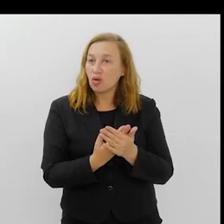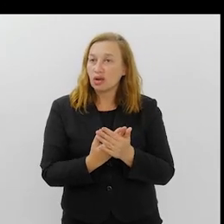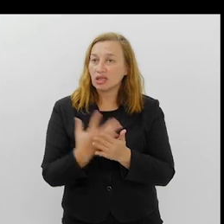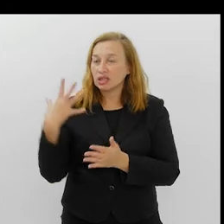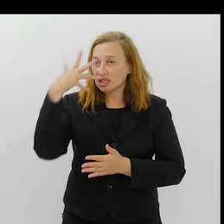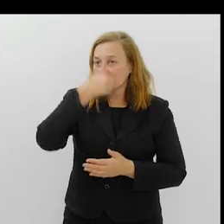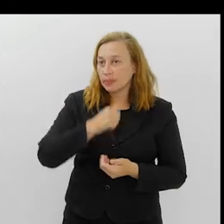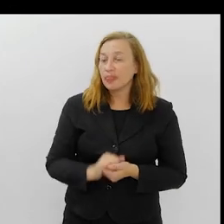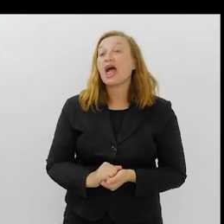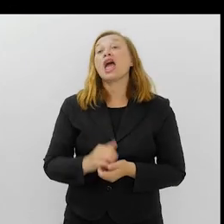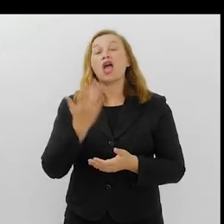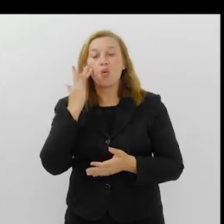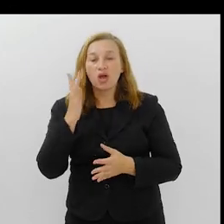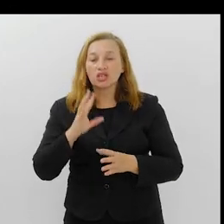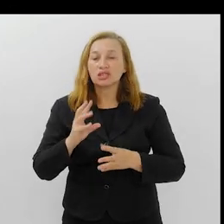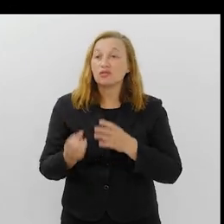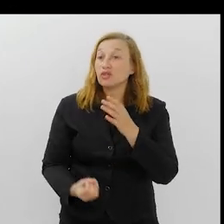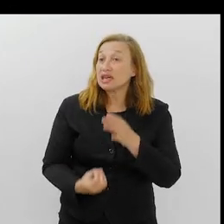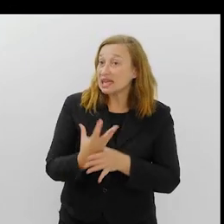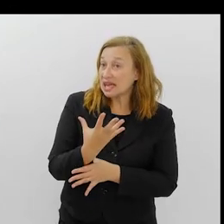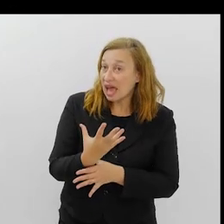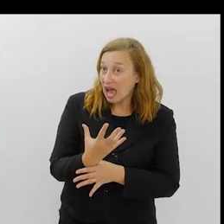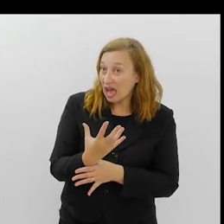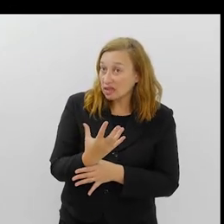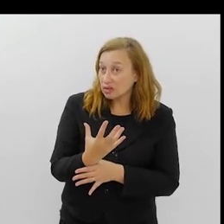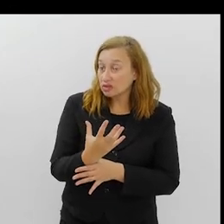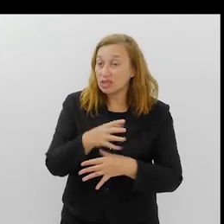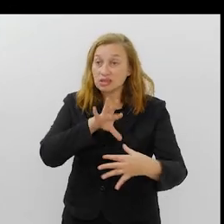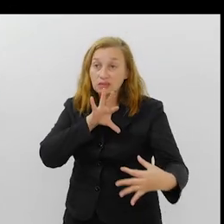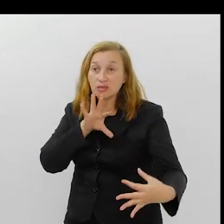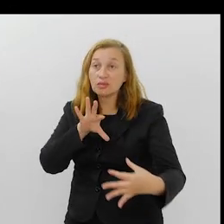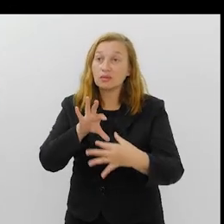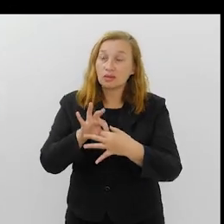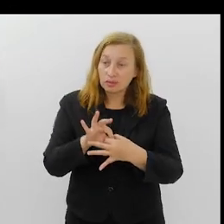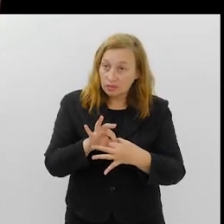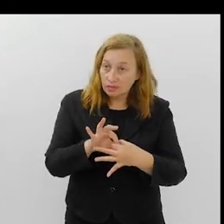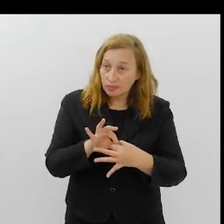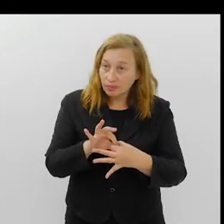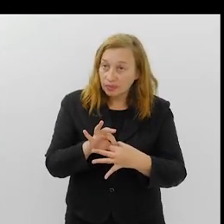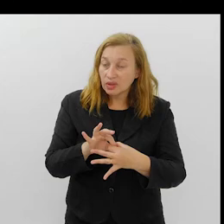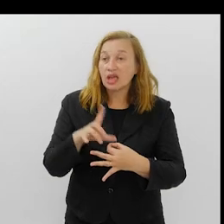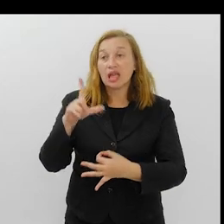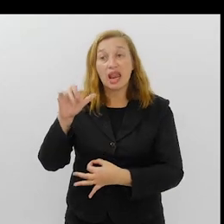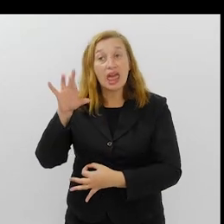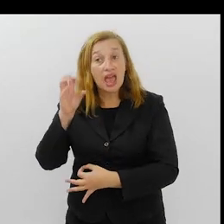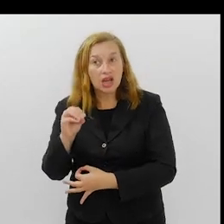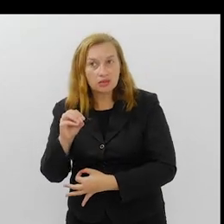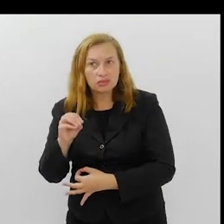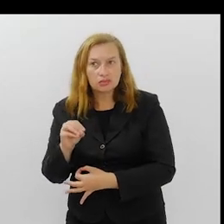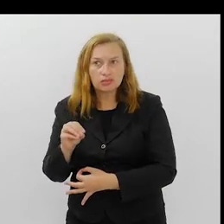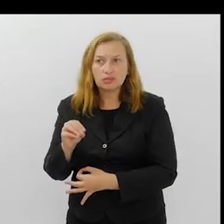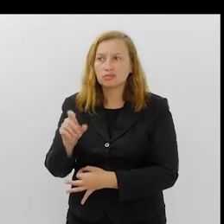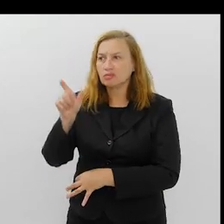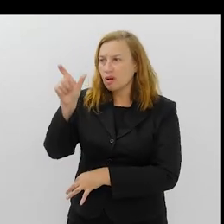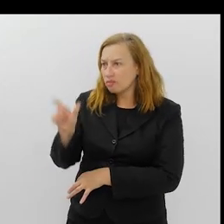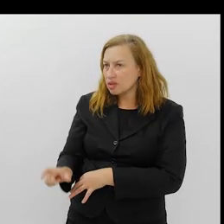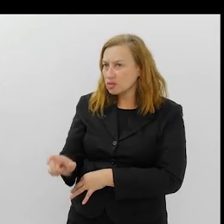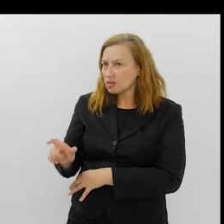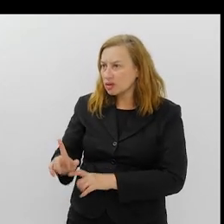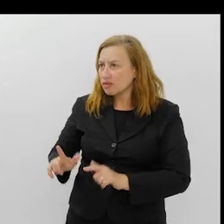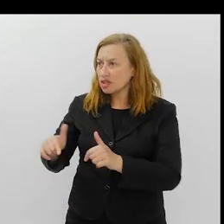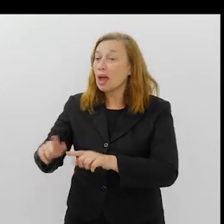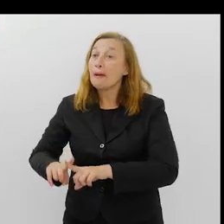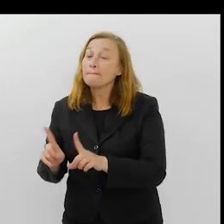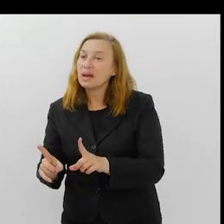sendo construído e vai, de uma certa forma, se cristalizar simbolicamente no Leandro. O Leandro é uma figura que vai